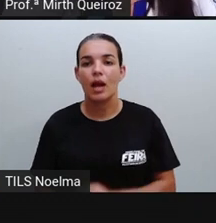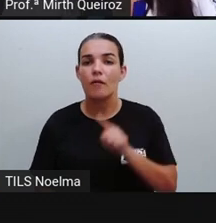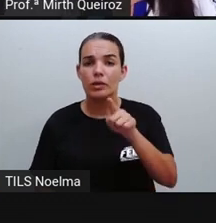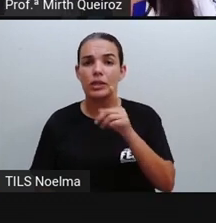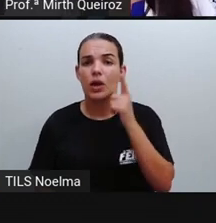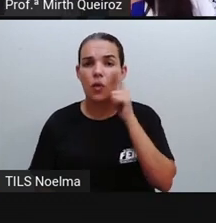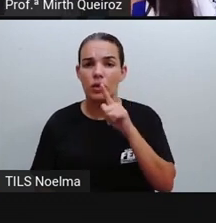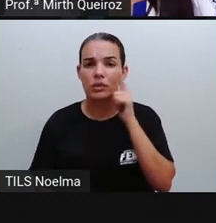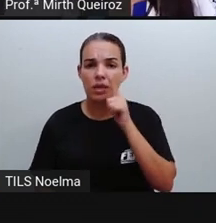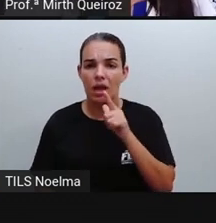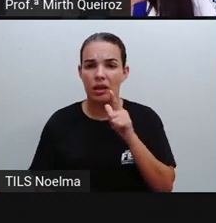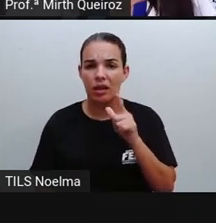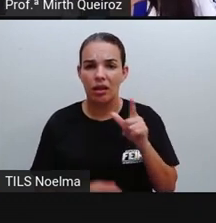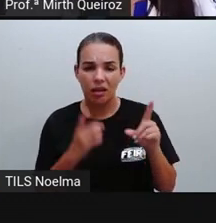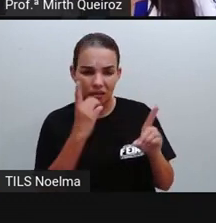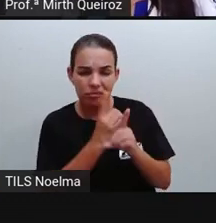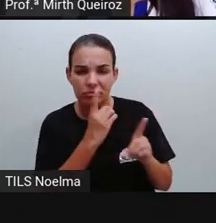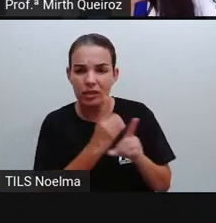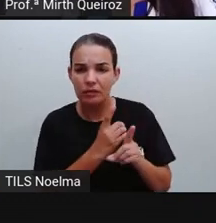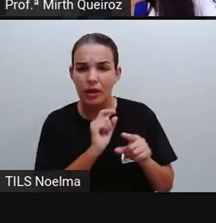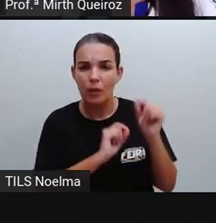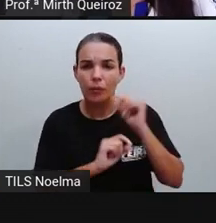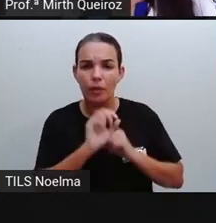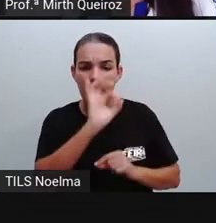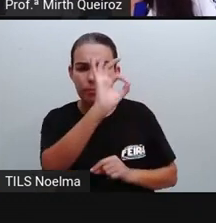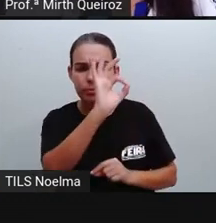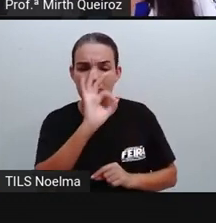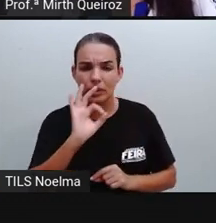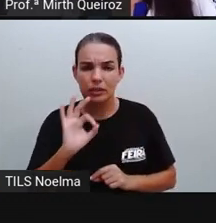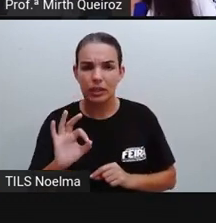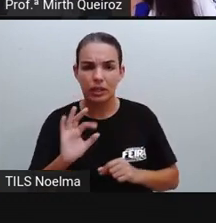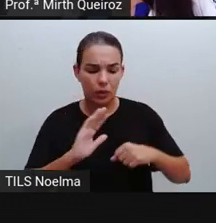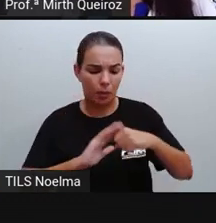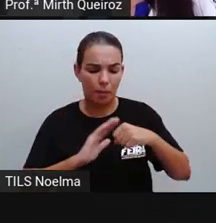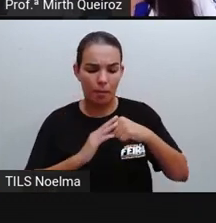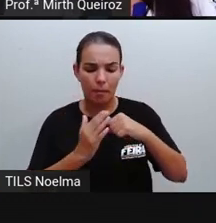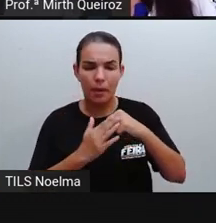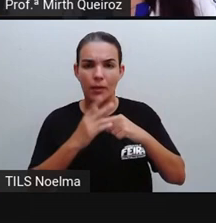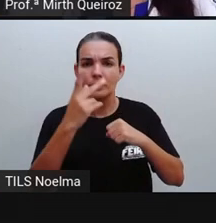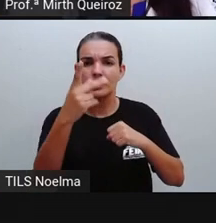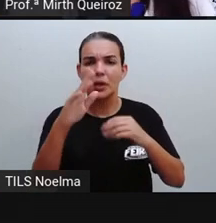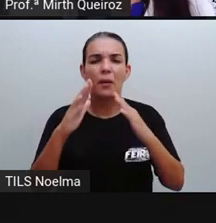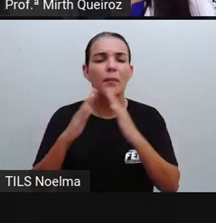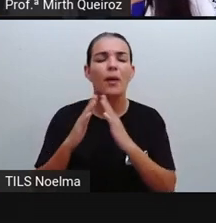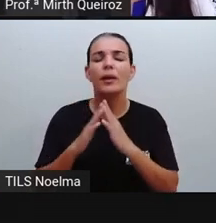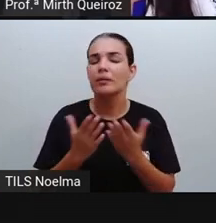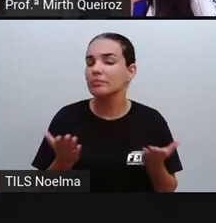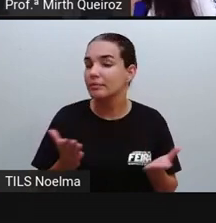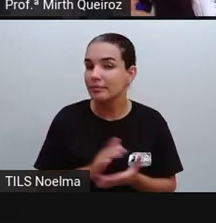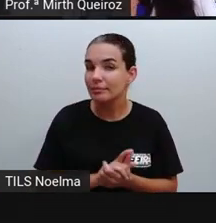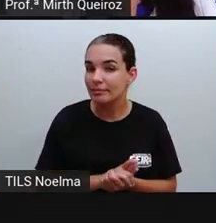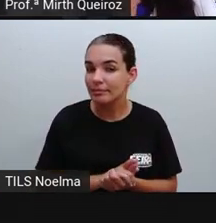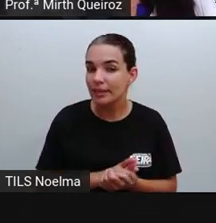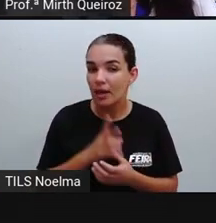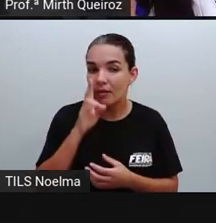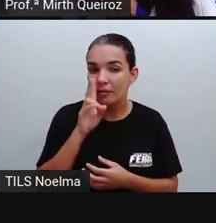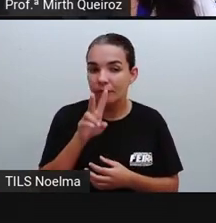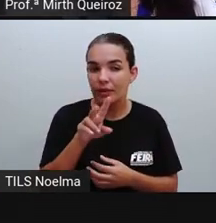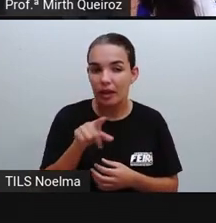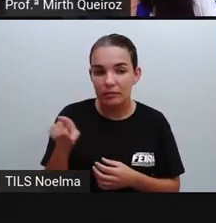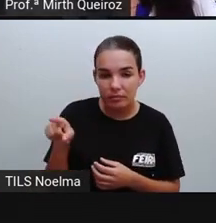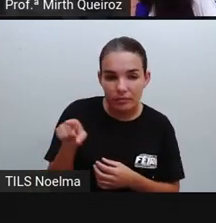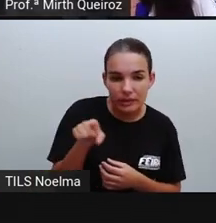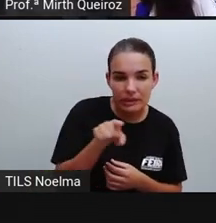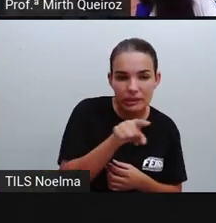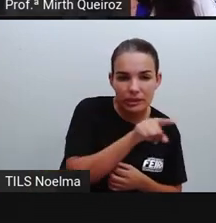Você consegue identificar os dados do bairro que você mora? Onde é que você mora? Dentre esses